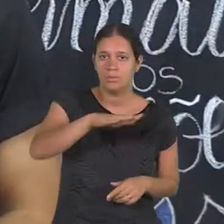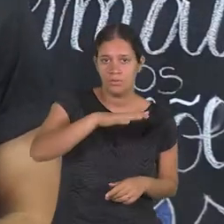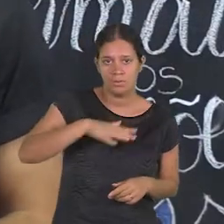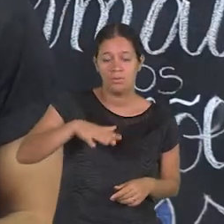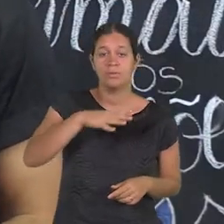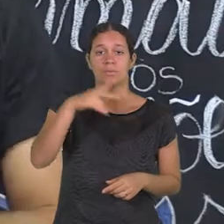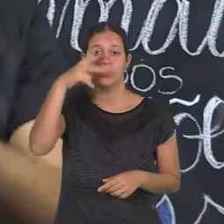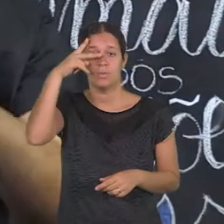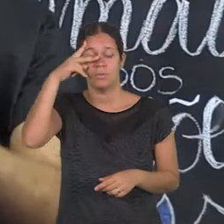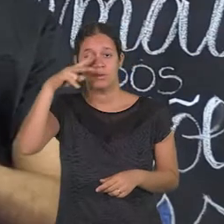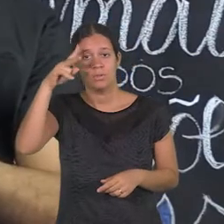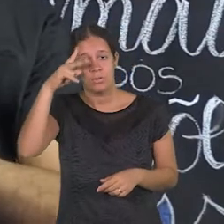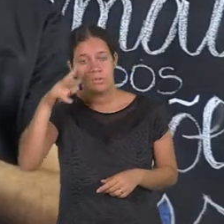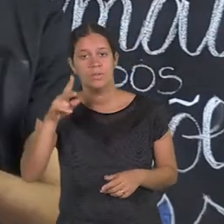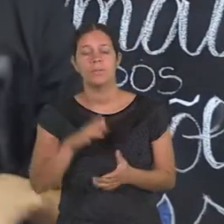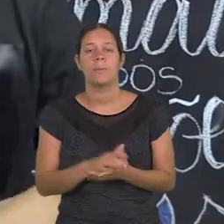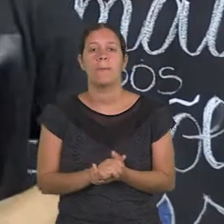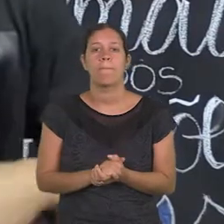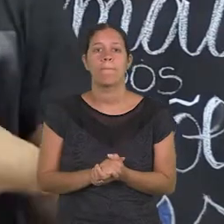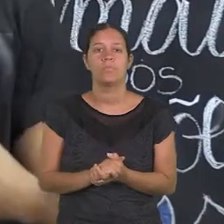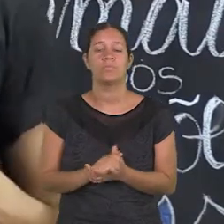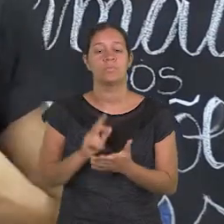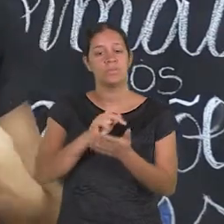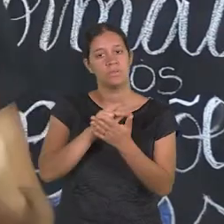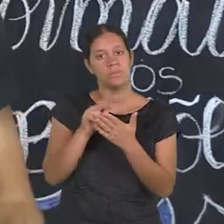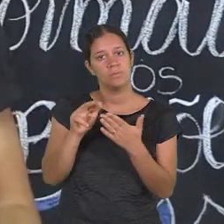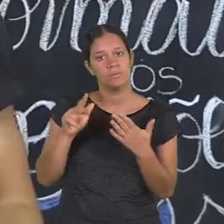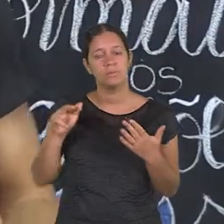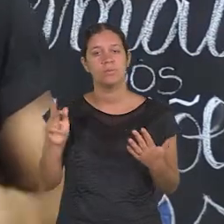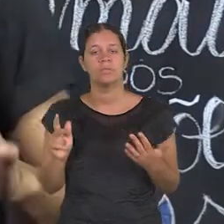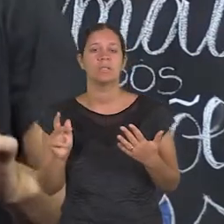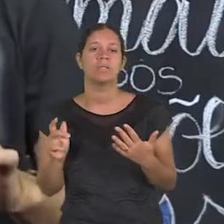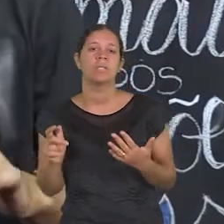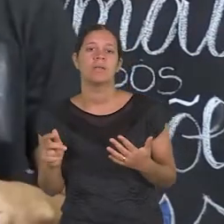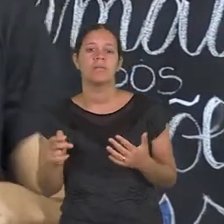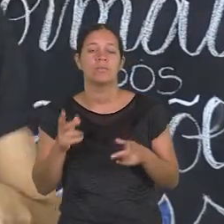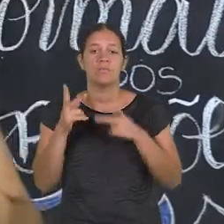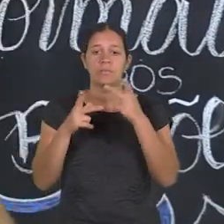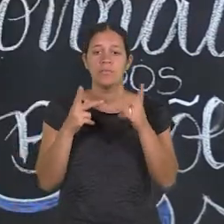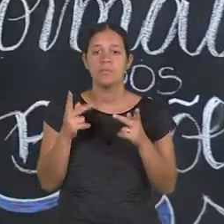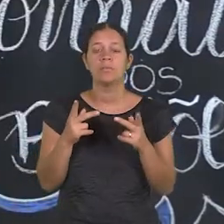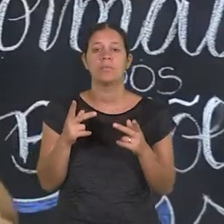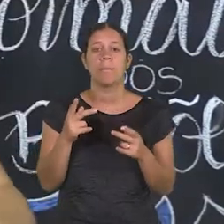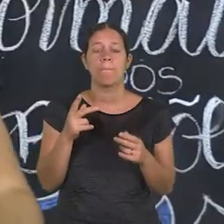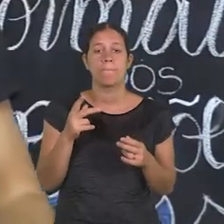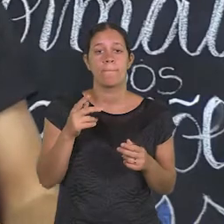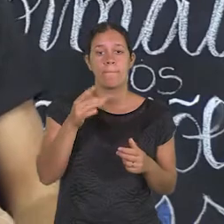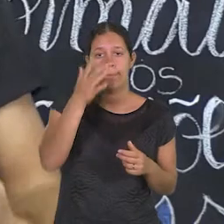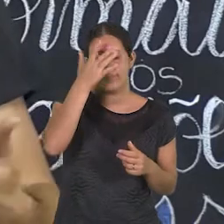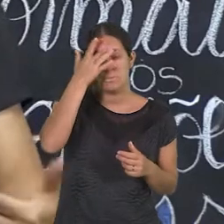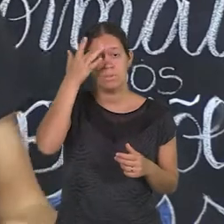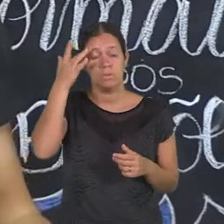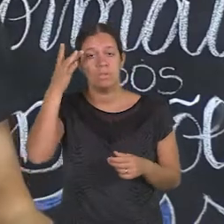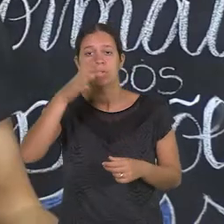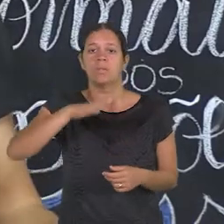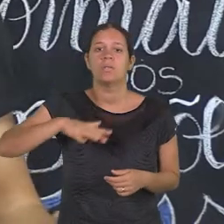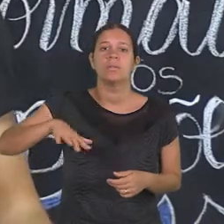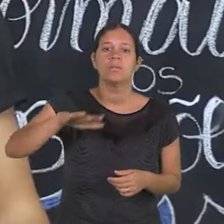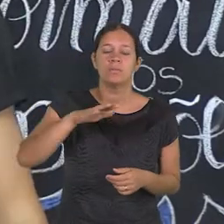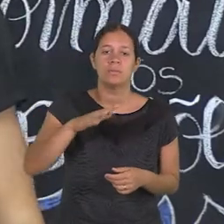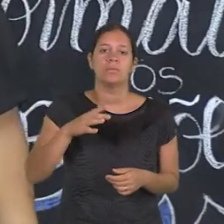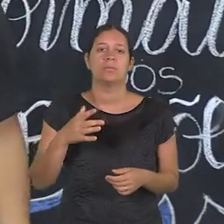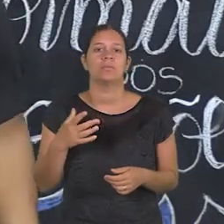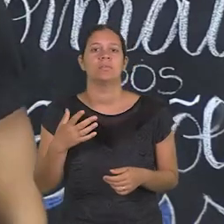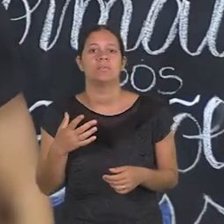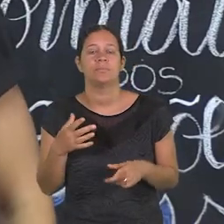cenário, da história, boa parte do quadro. Vai haver uma variação muito forte também quando esse plano se referir a personagens. Você vai ver que muitas vezes pode